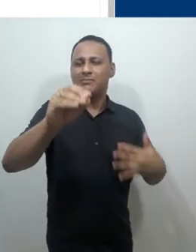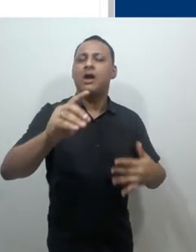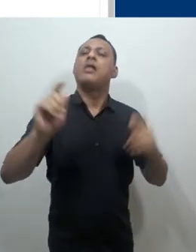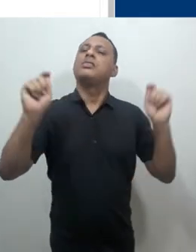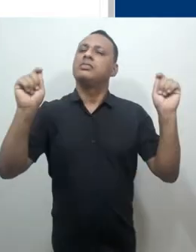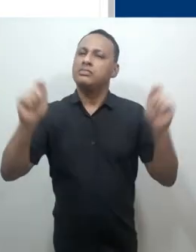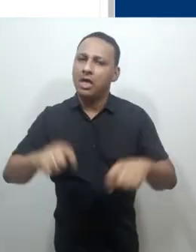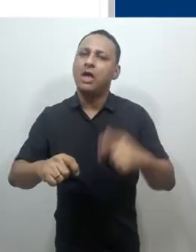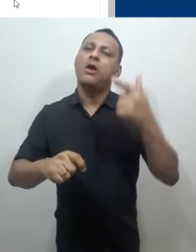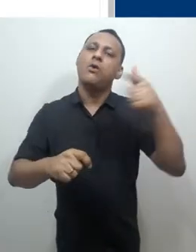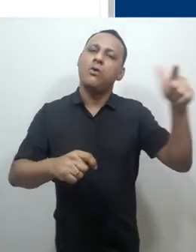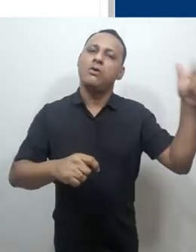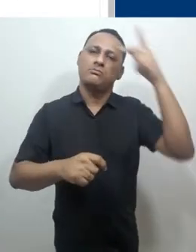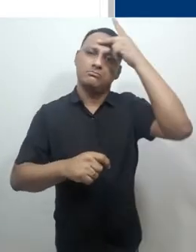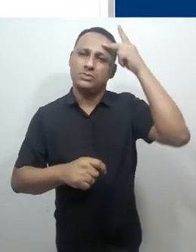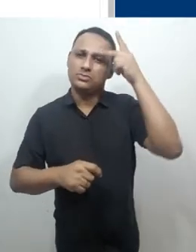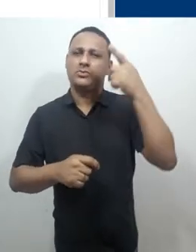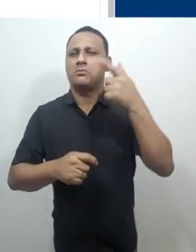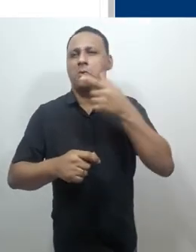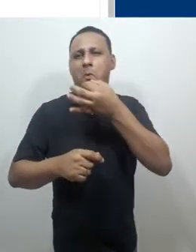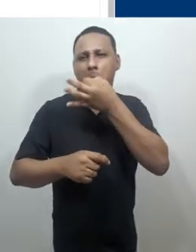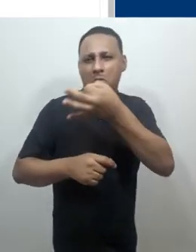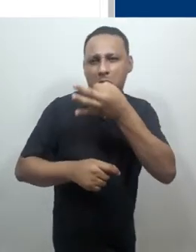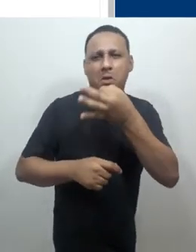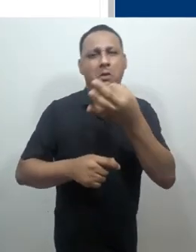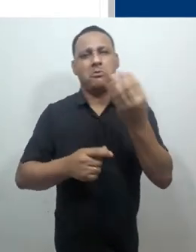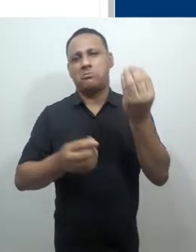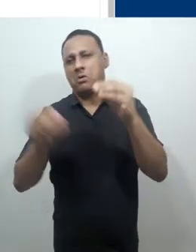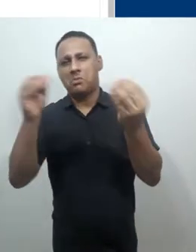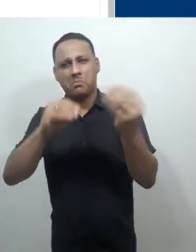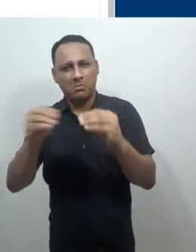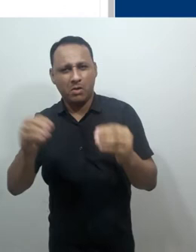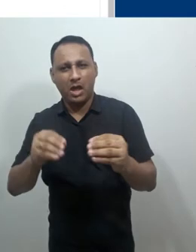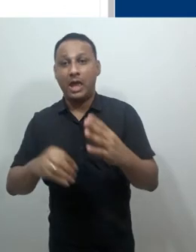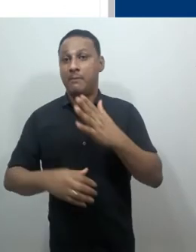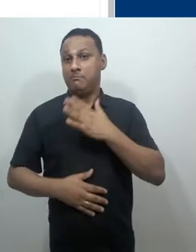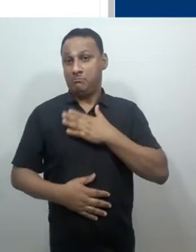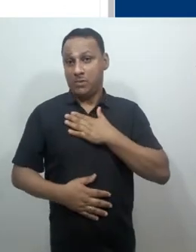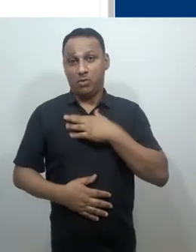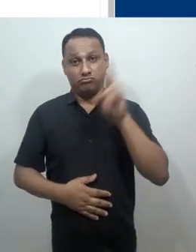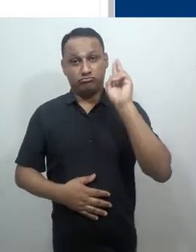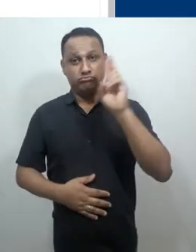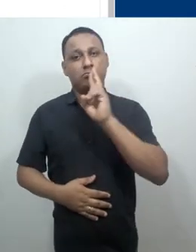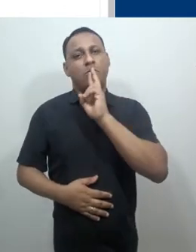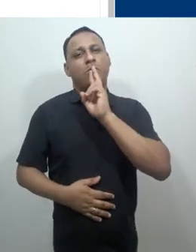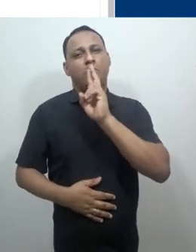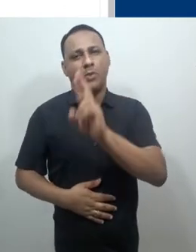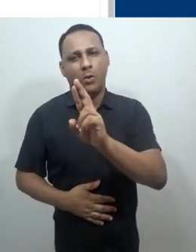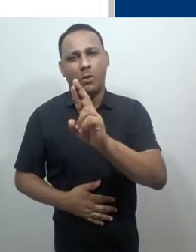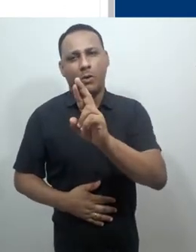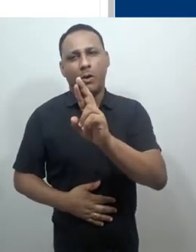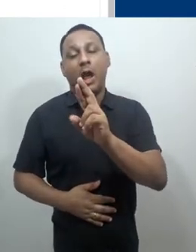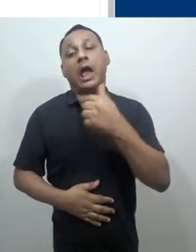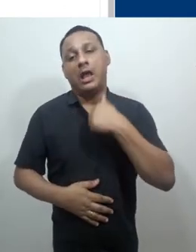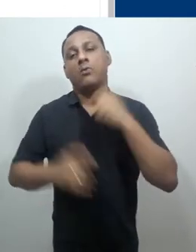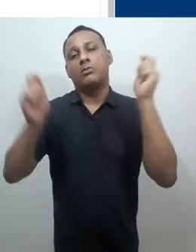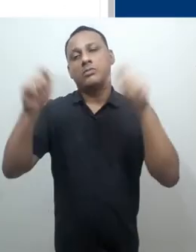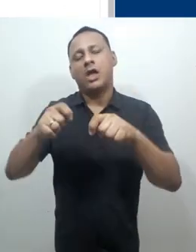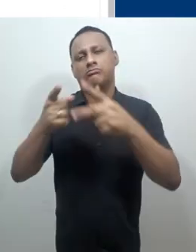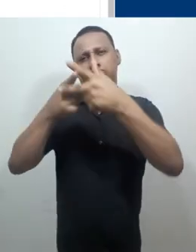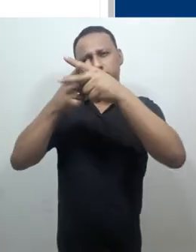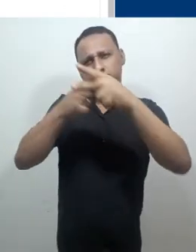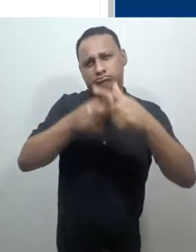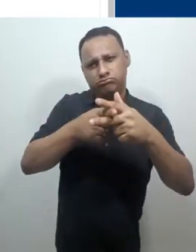resposta, eu também tenho outras opções de configuração. Como sou o criador desta resposta,